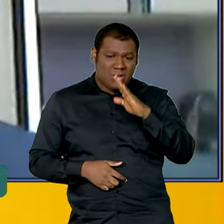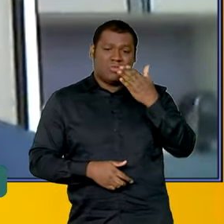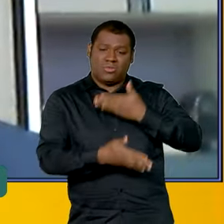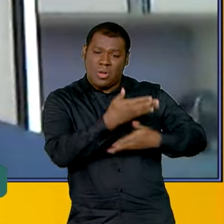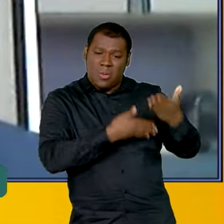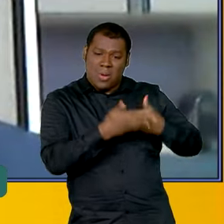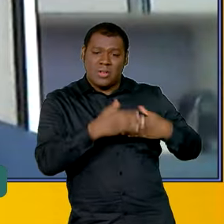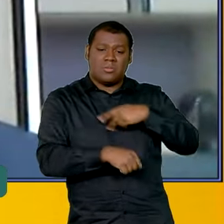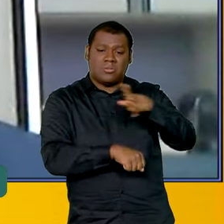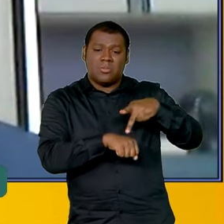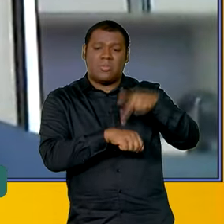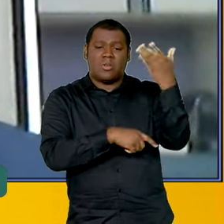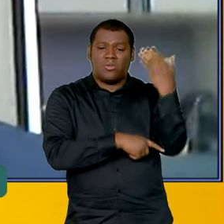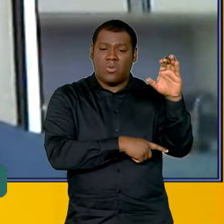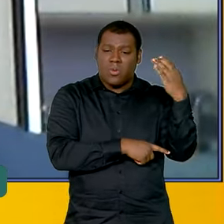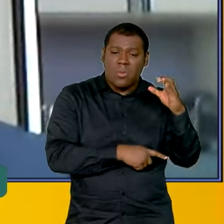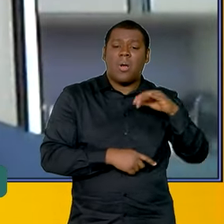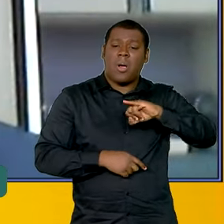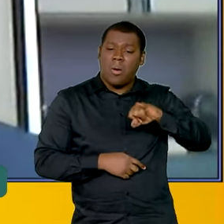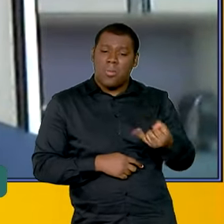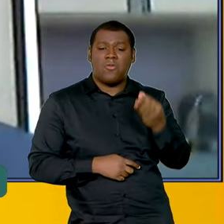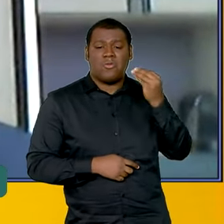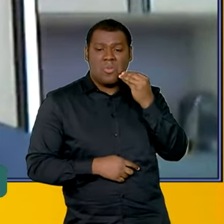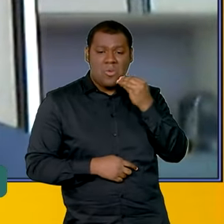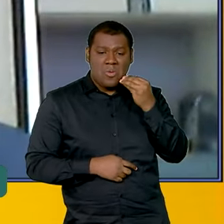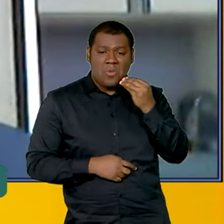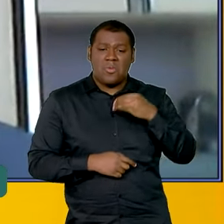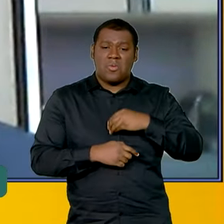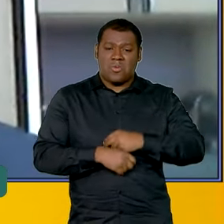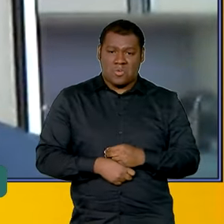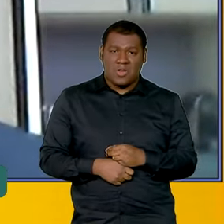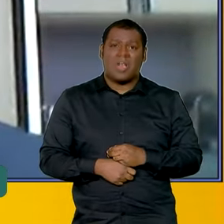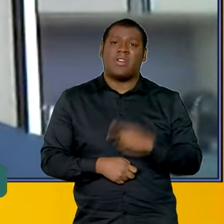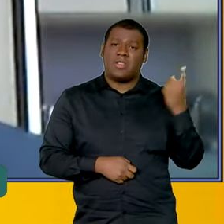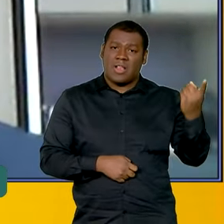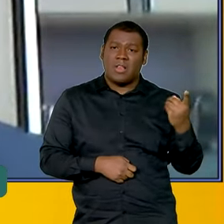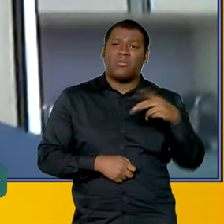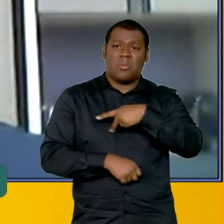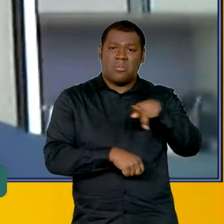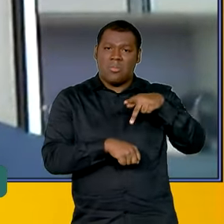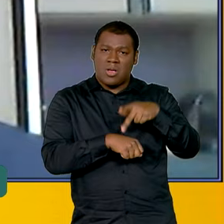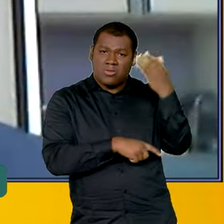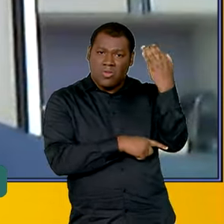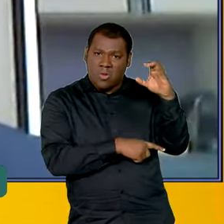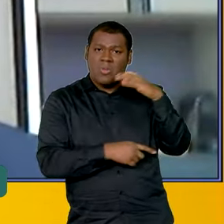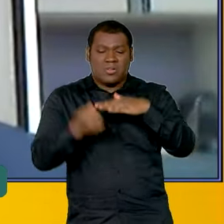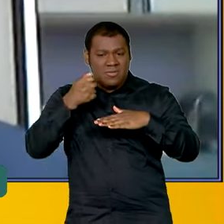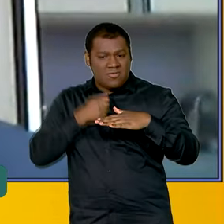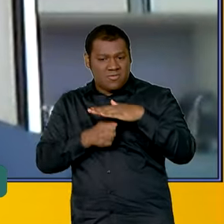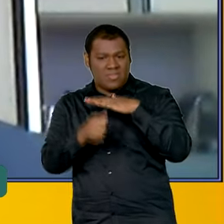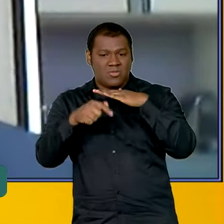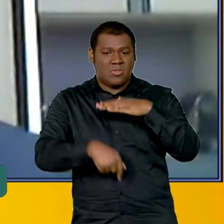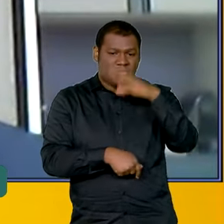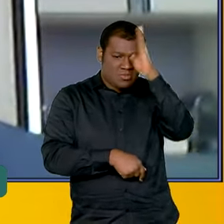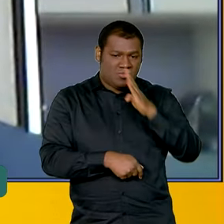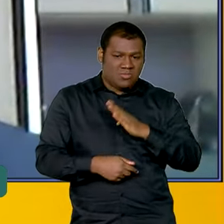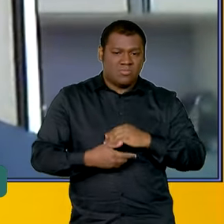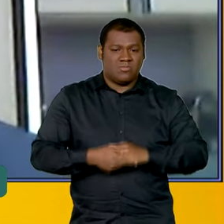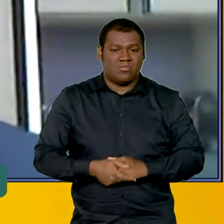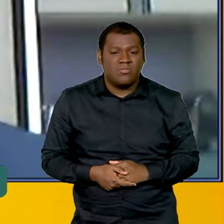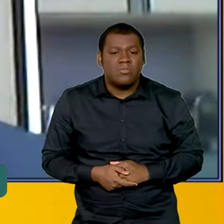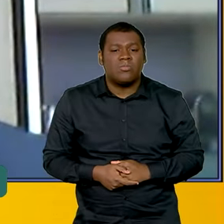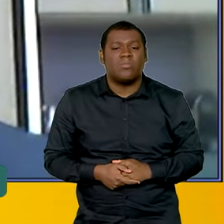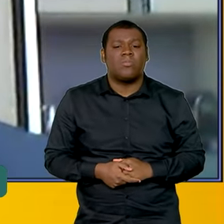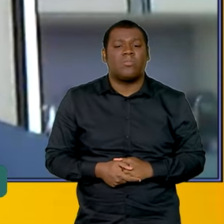governos e, então, é uma oportunidade também para investir nessas áreas. Então, nós estamos vindo hoje, conforme foi